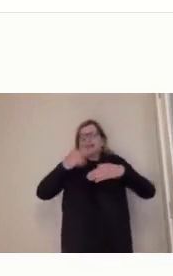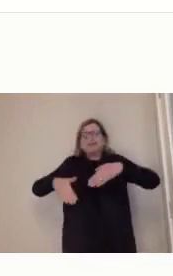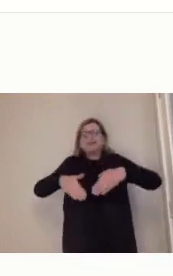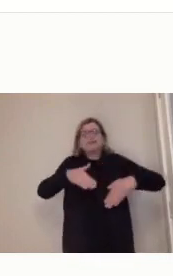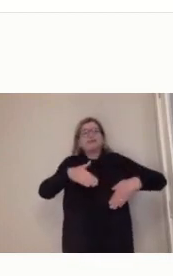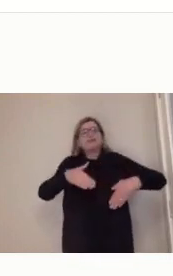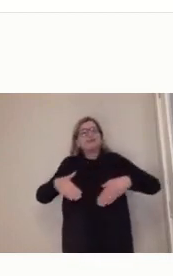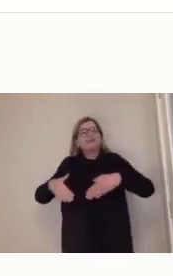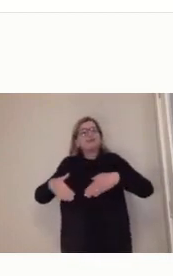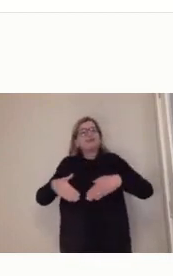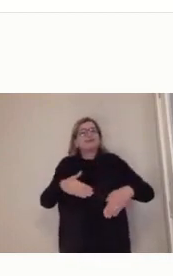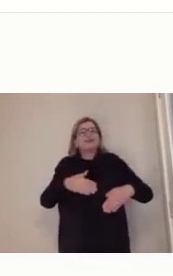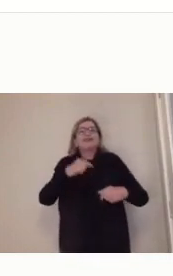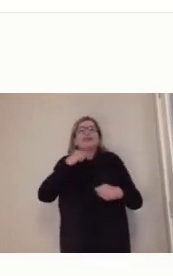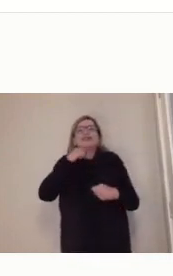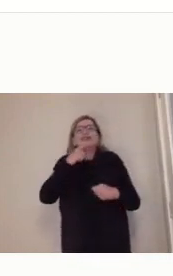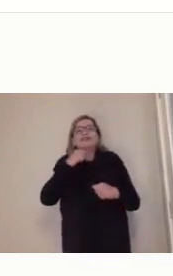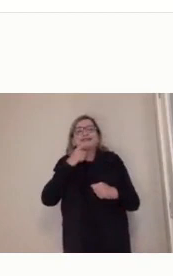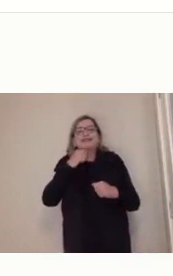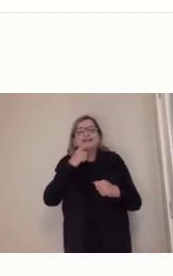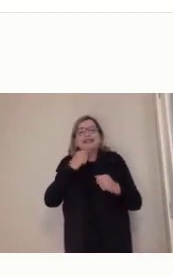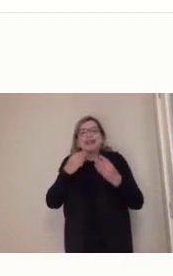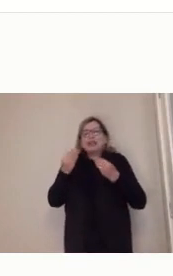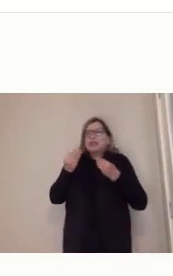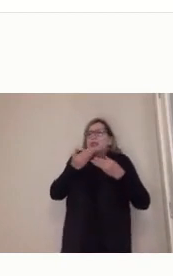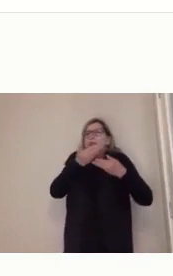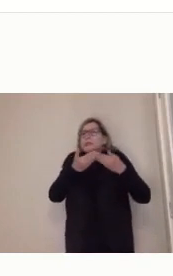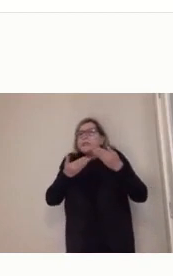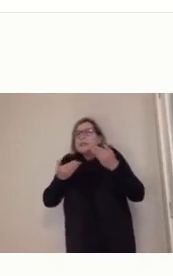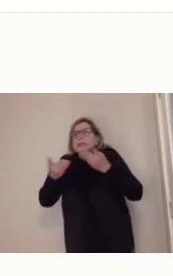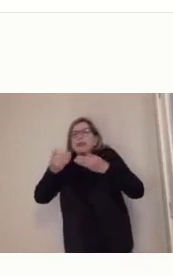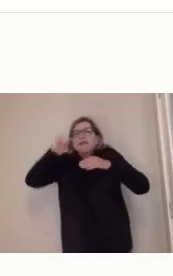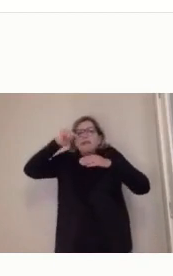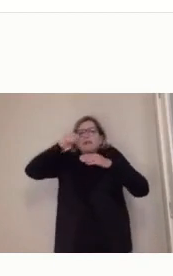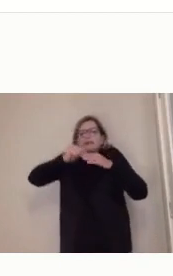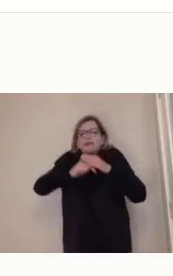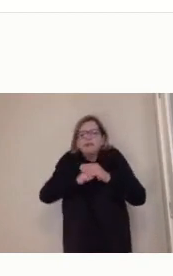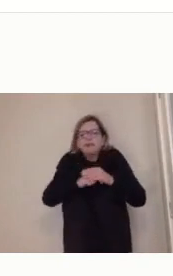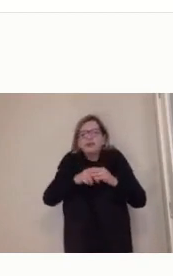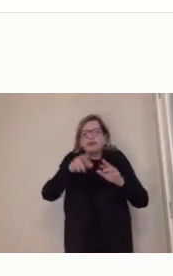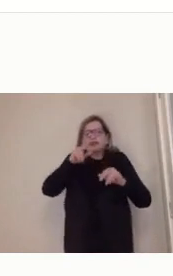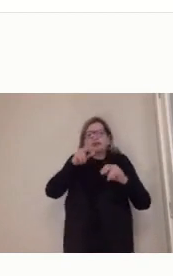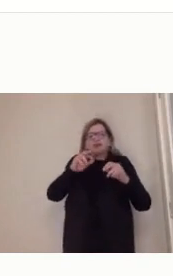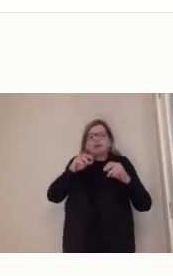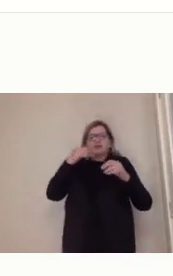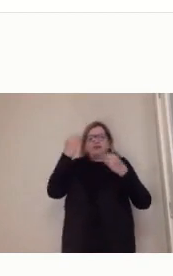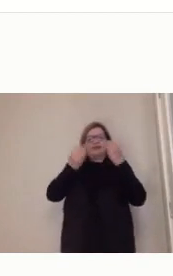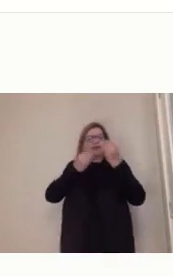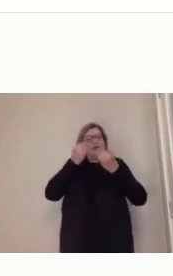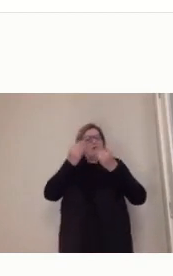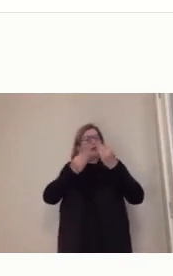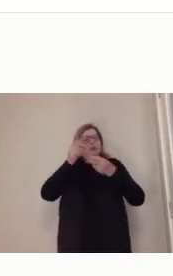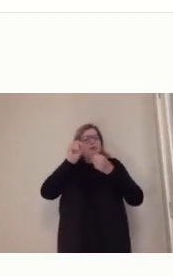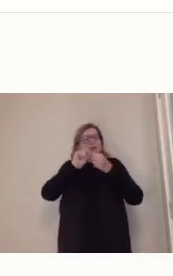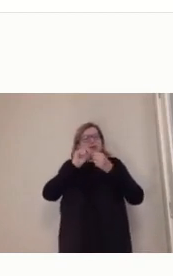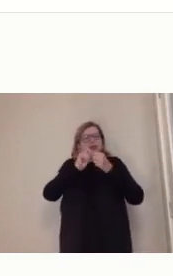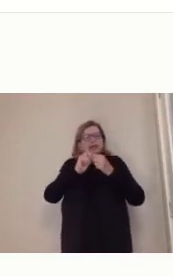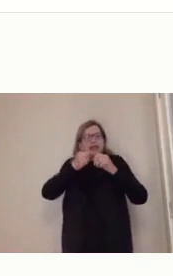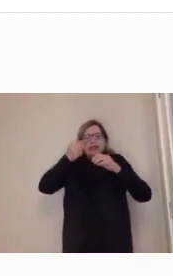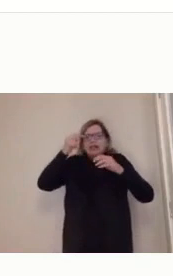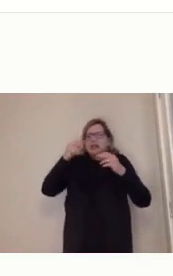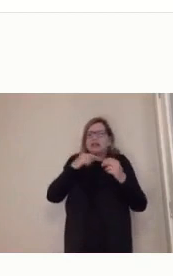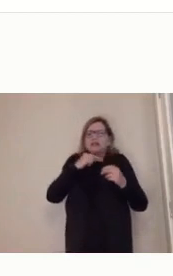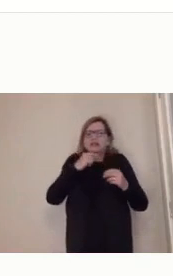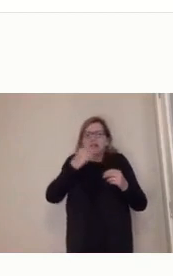sentido maior naquilo que ele postula. Pessoas começaram a ter um senso comum muito forte. Não que o senso comum